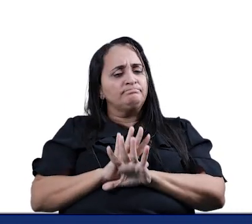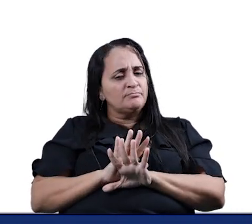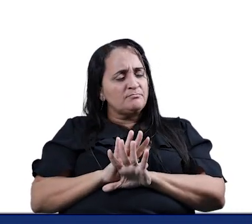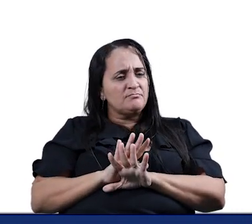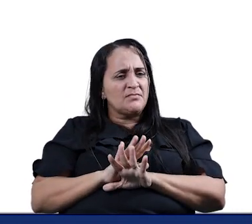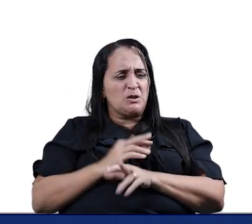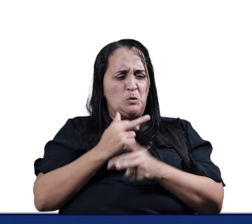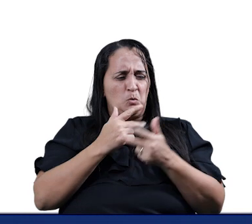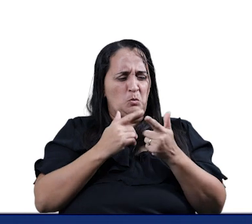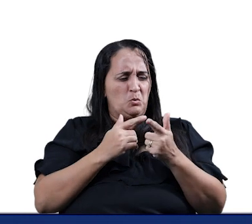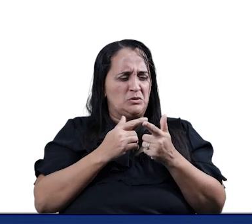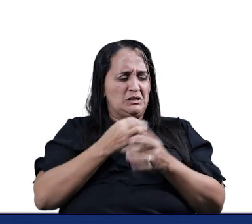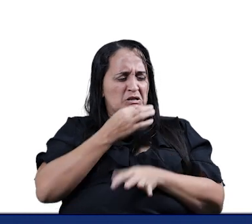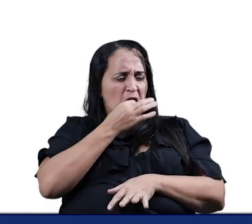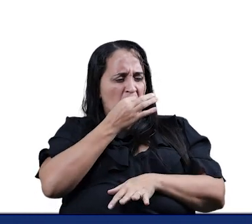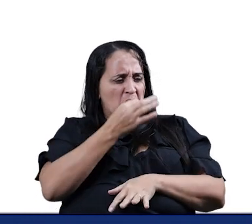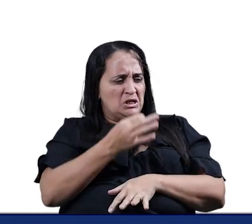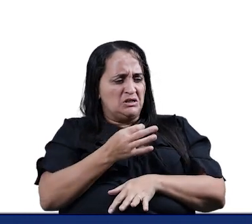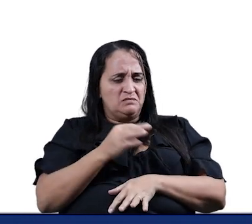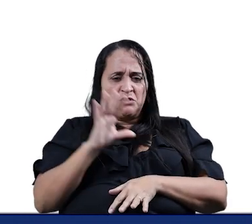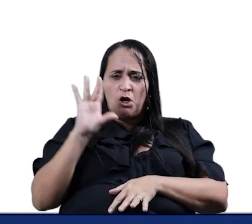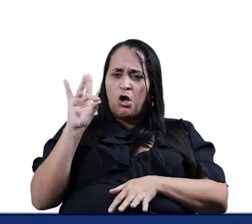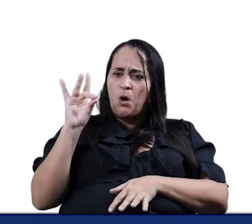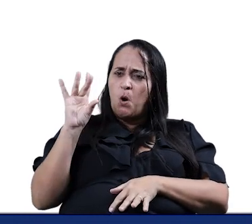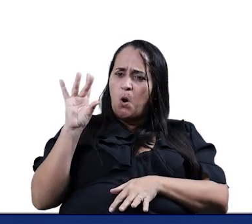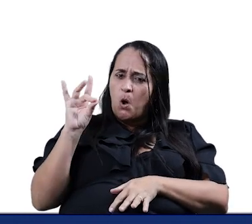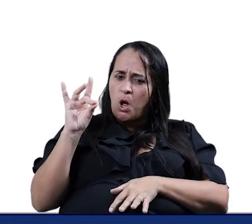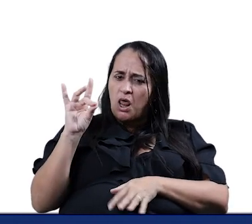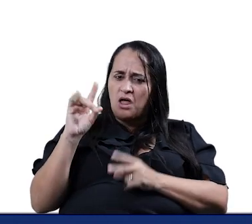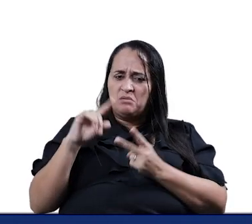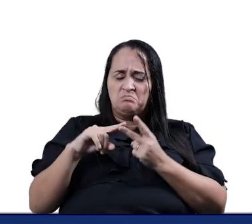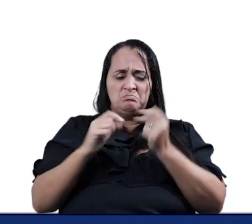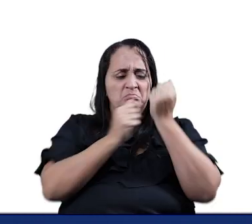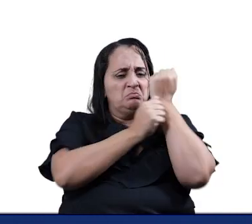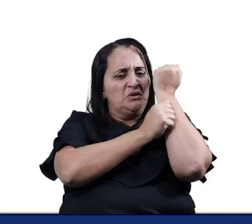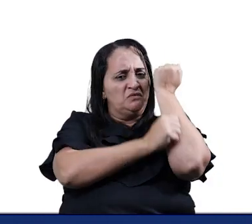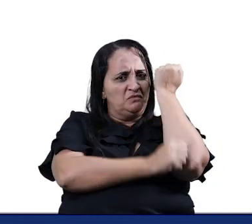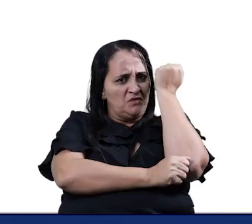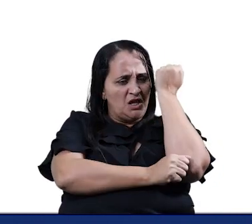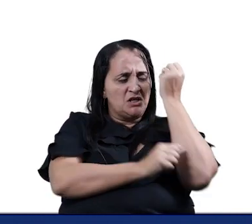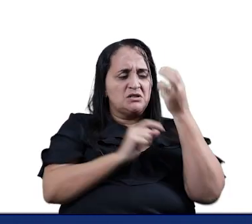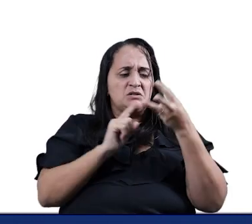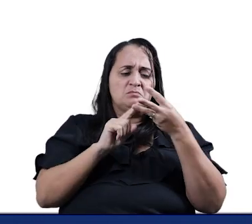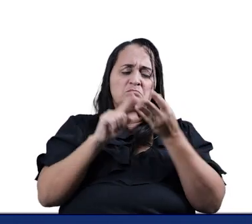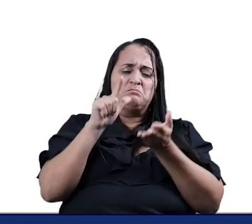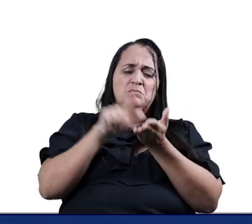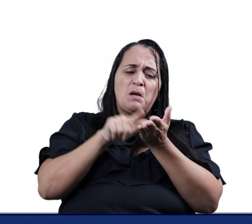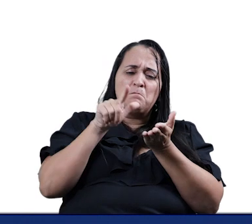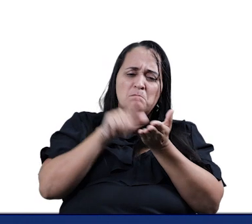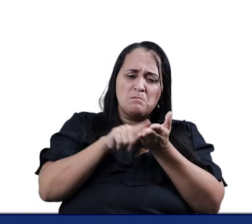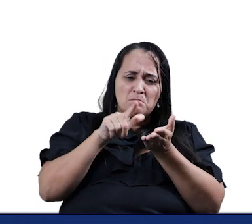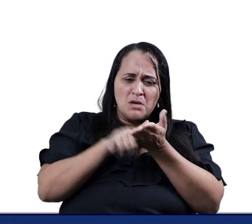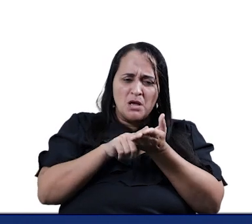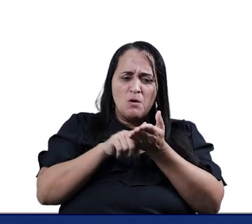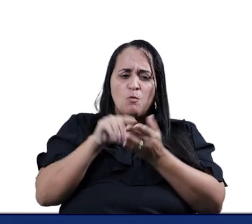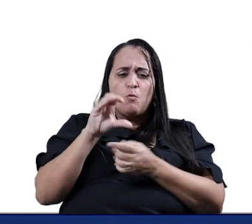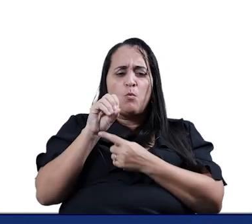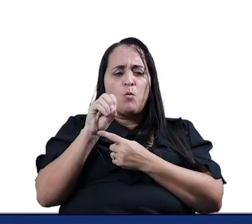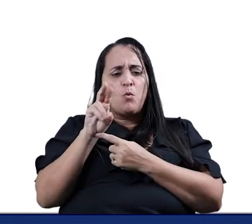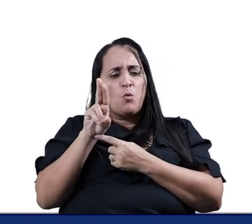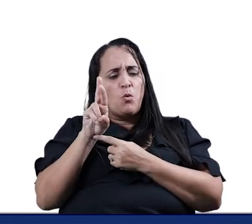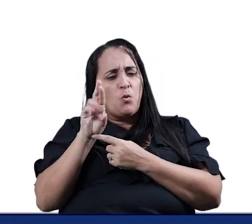inclui Coisas bizarras Como Cola Fezes Papel Couro